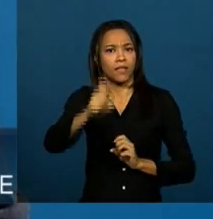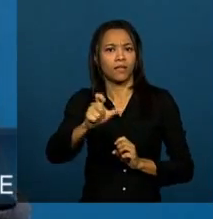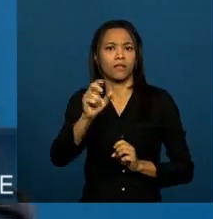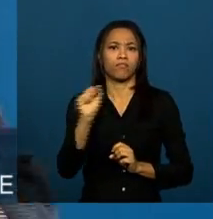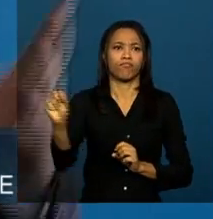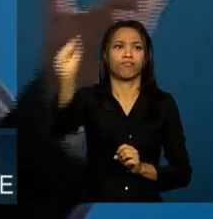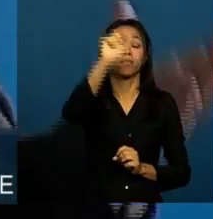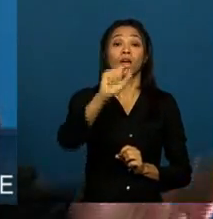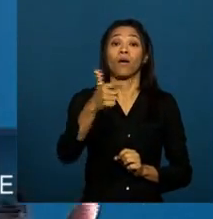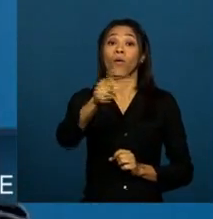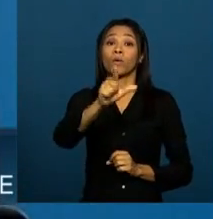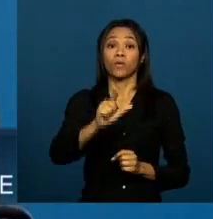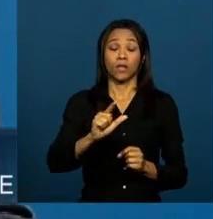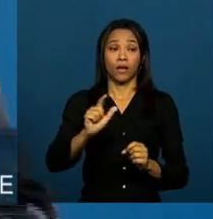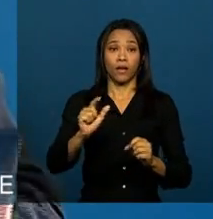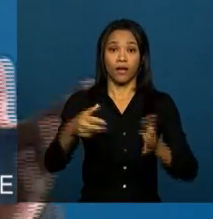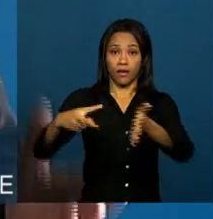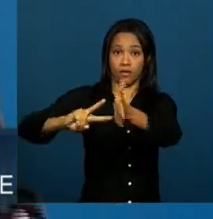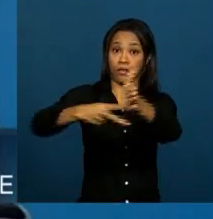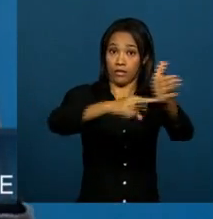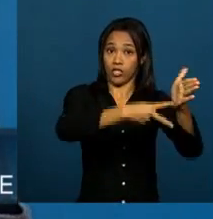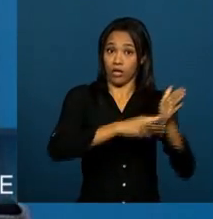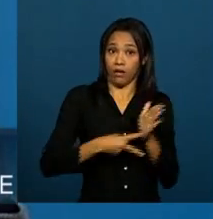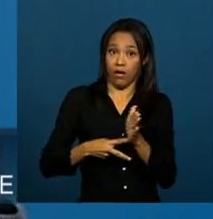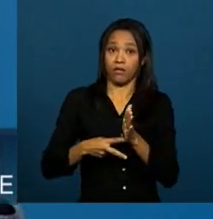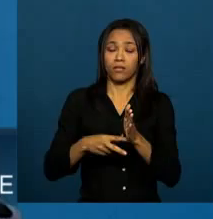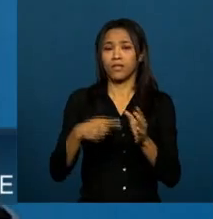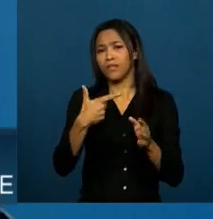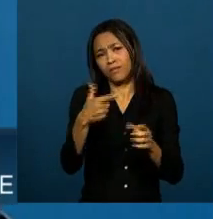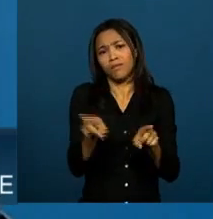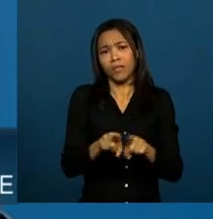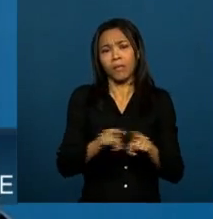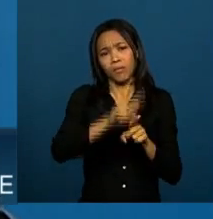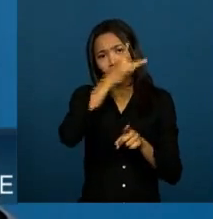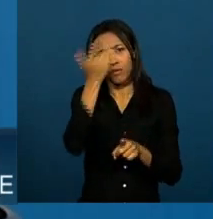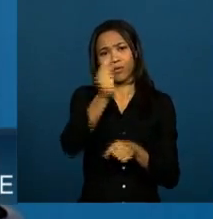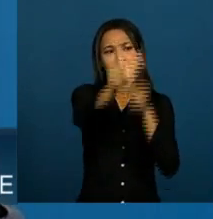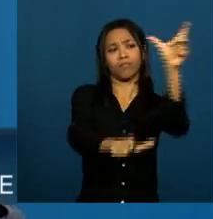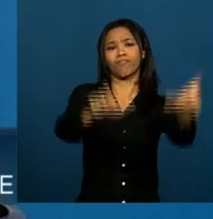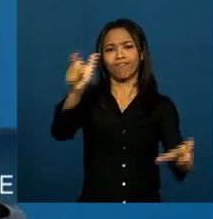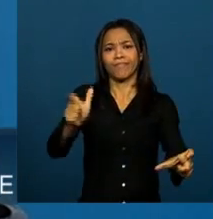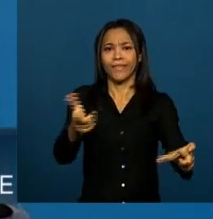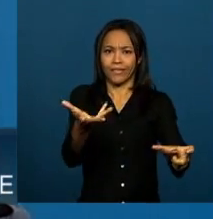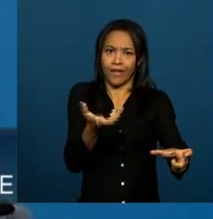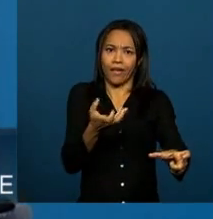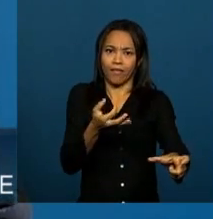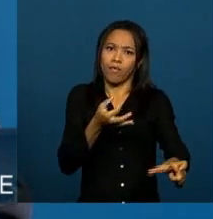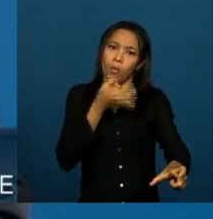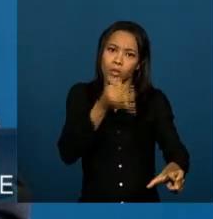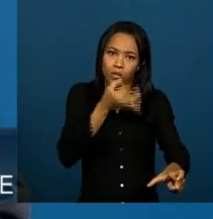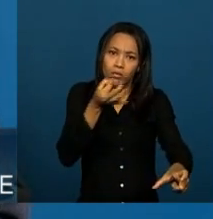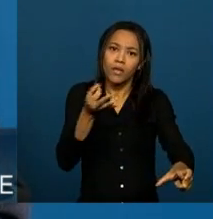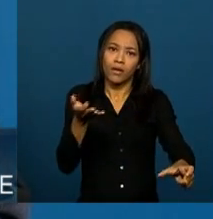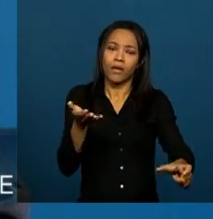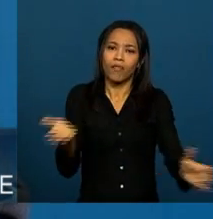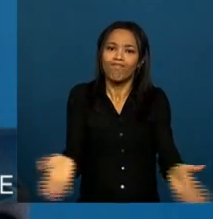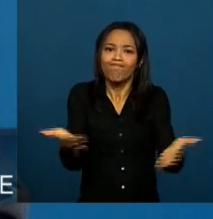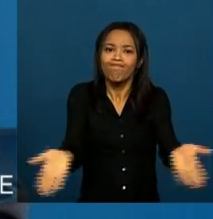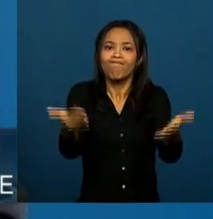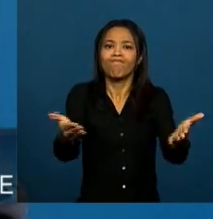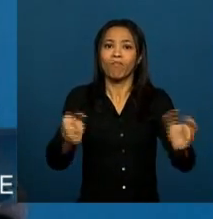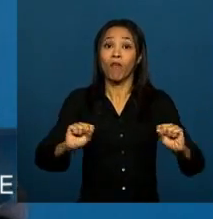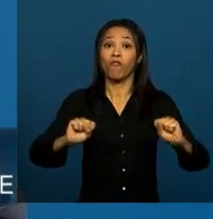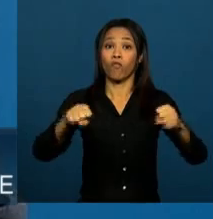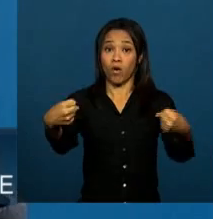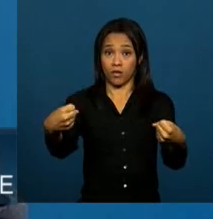e os indivíduos que tenham opiniões a contribuir com um processo como esse. Eu tenho certeza que esse processo vai